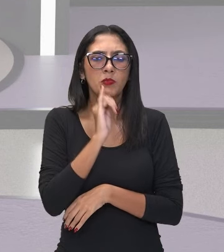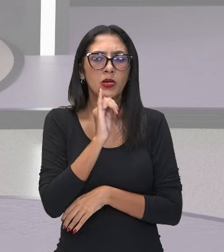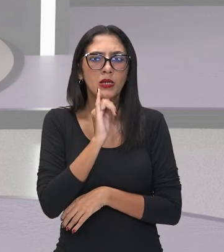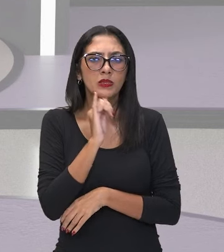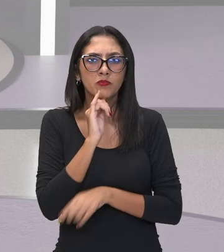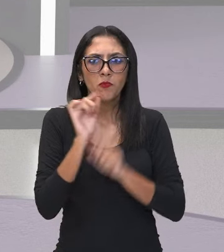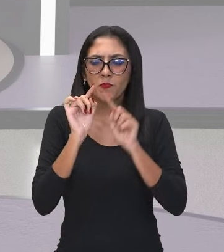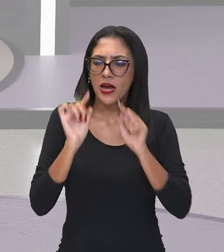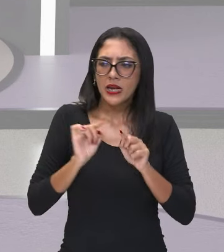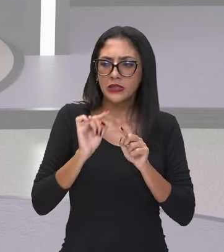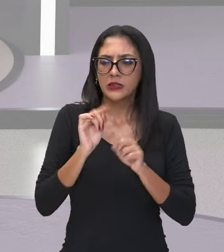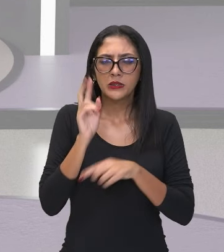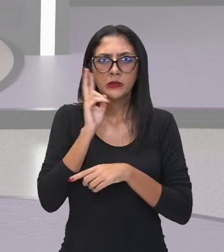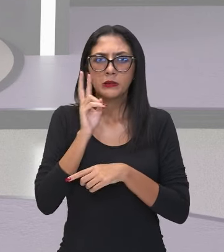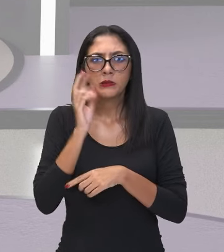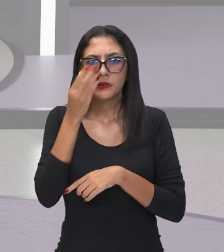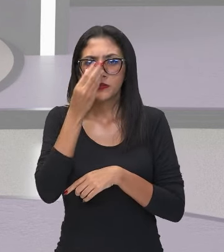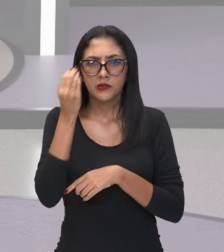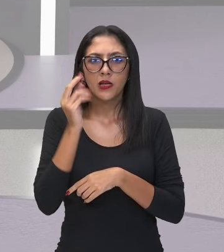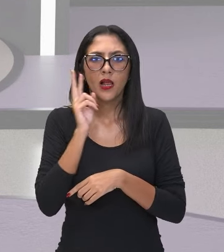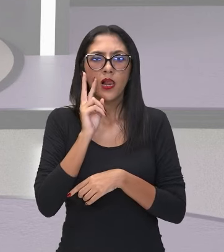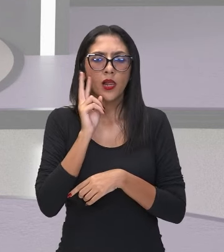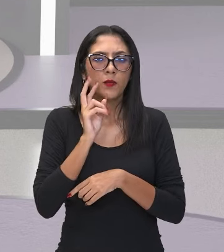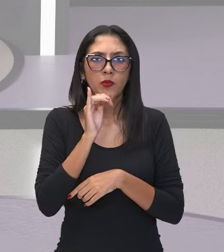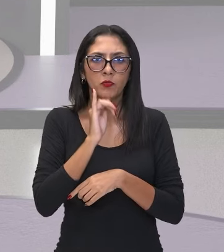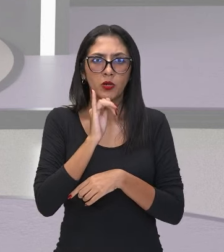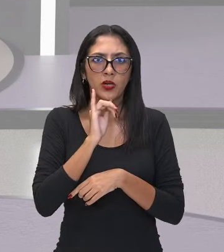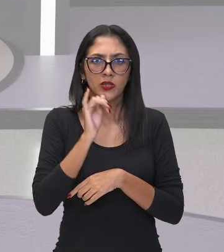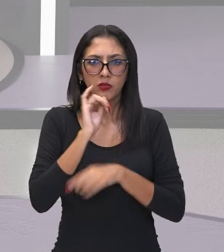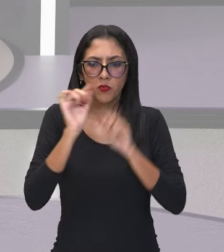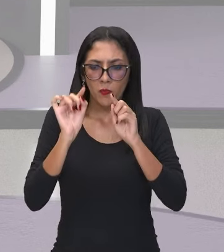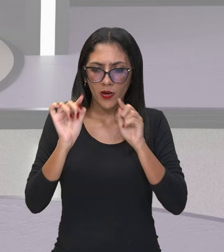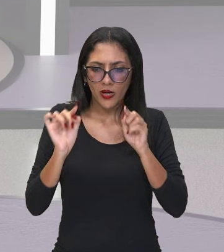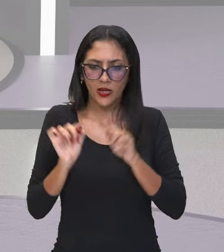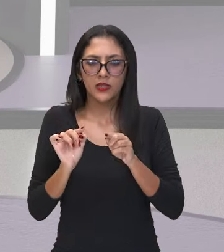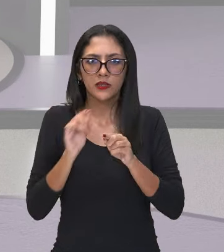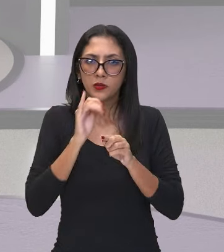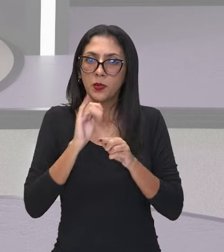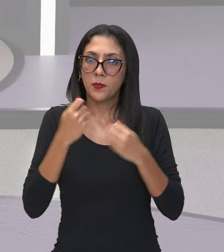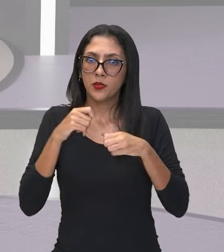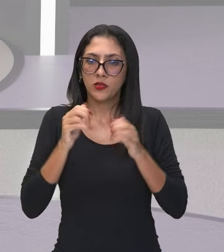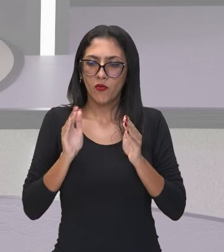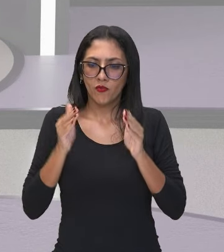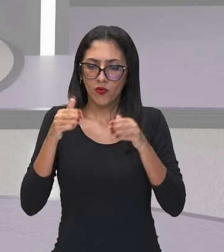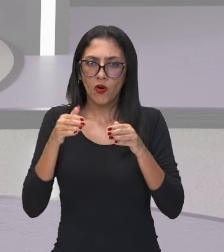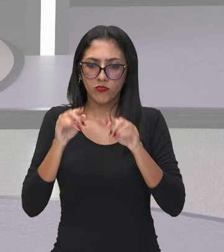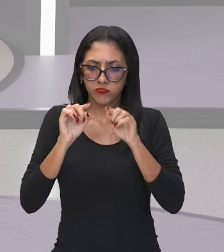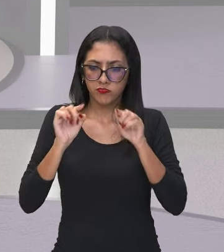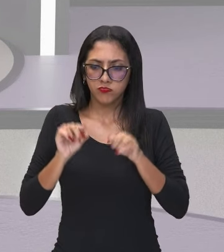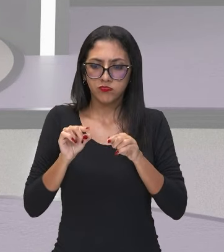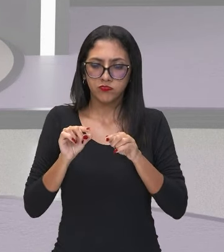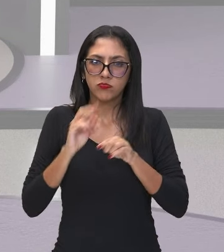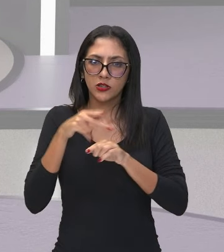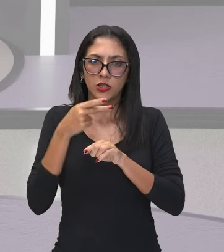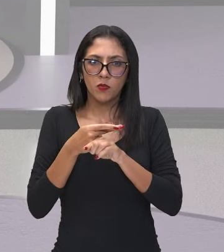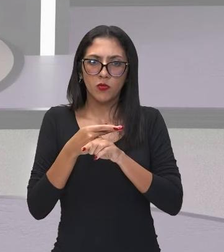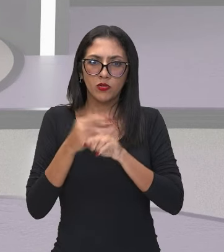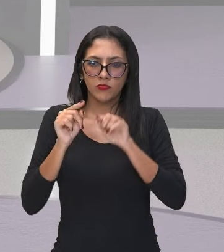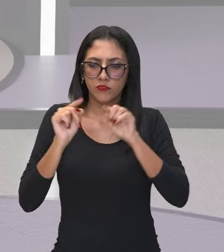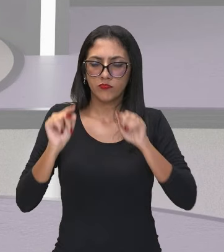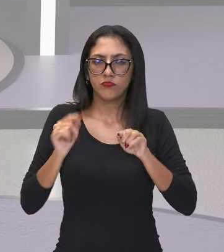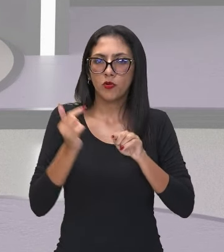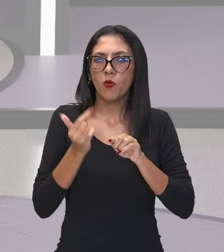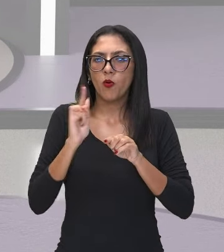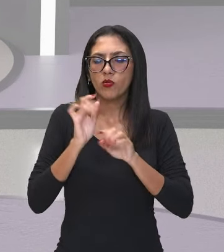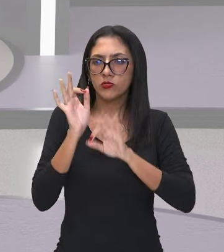lembre, comece de dentro para fora. De dentro para fora. Você não vai errar. Olha aí para a sua